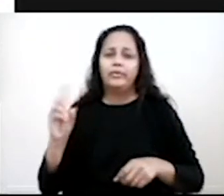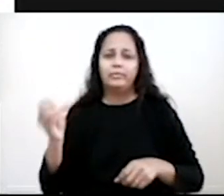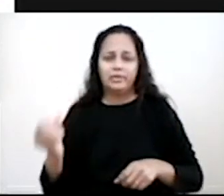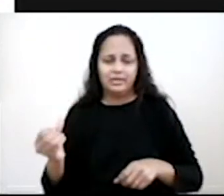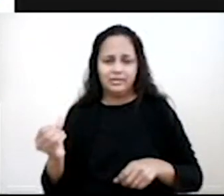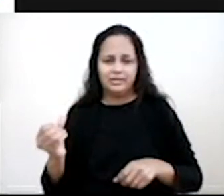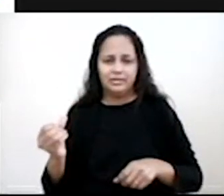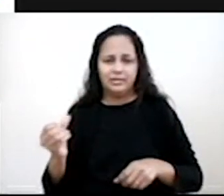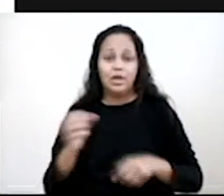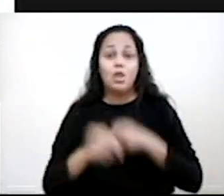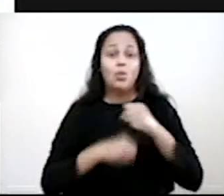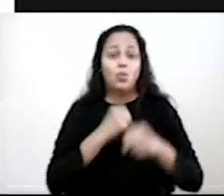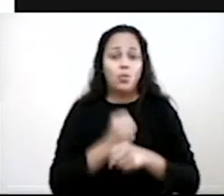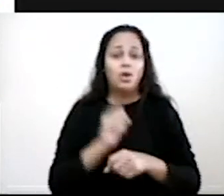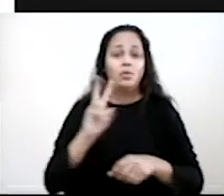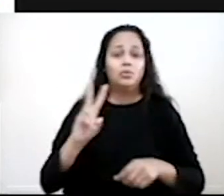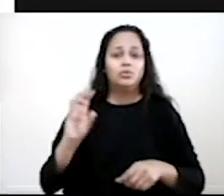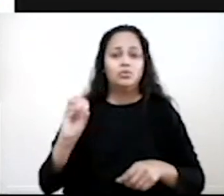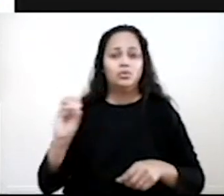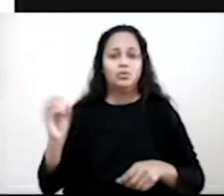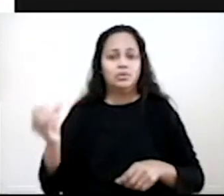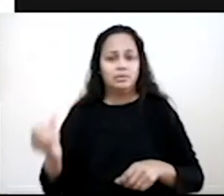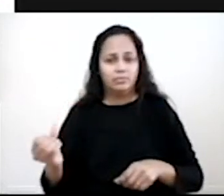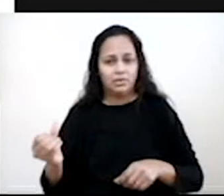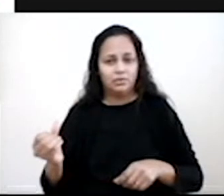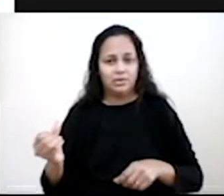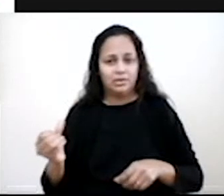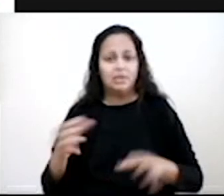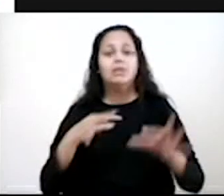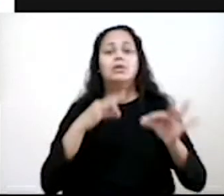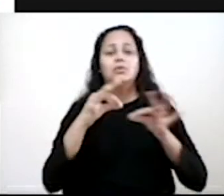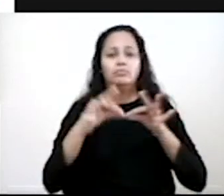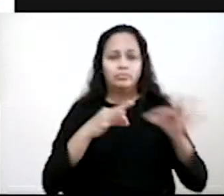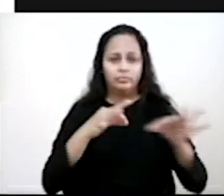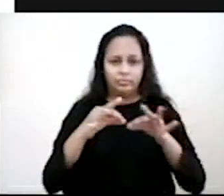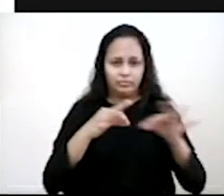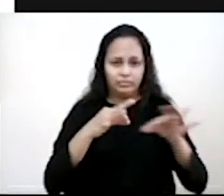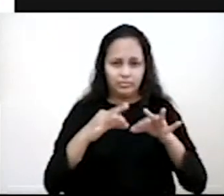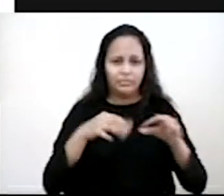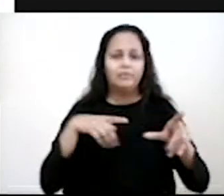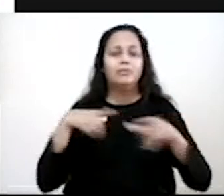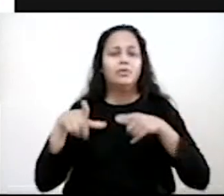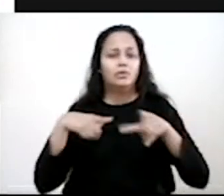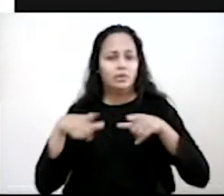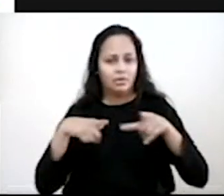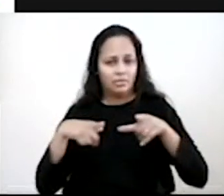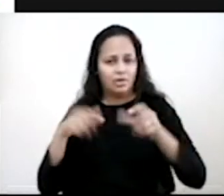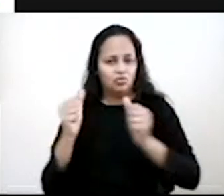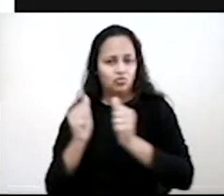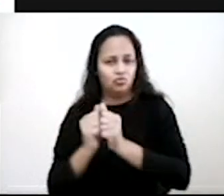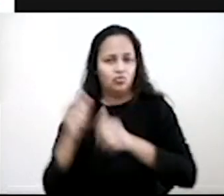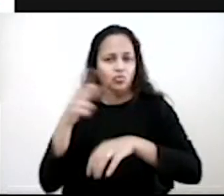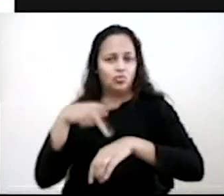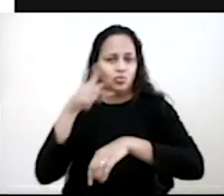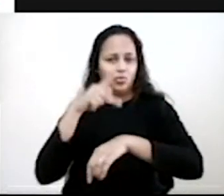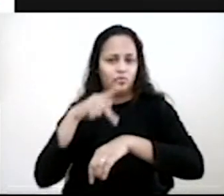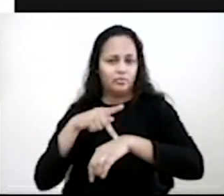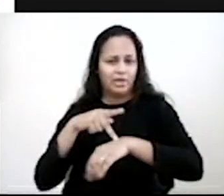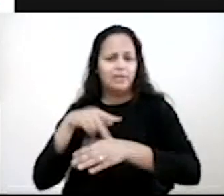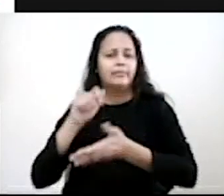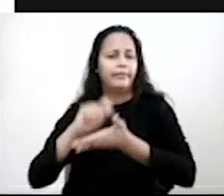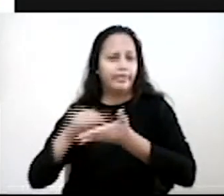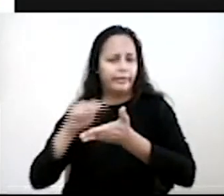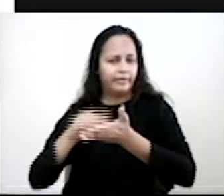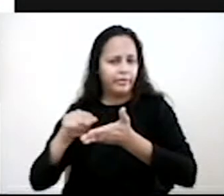Em 2006, em um plano de ação entre a Organização Internacional do Trabalho, que a OIT, e os países signatários que